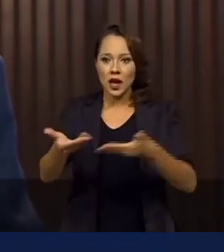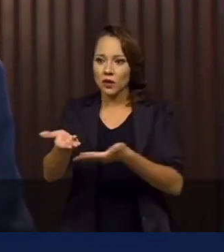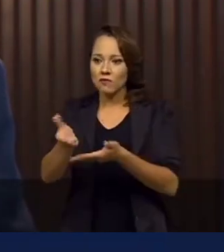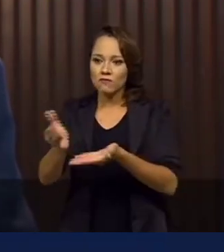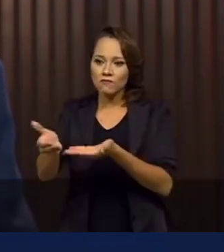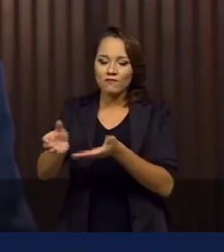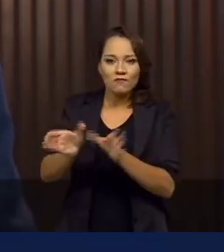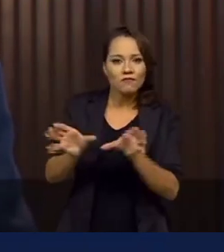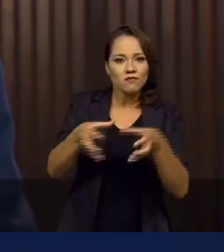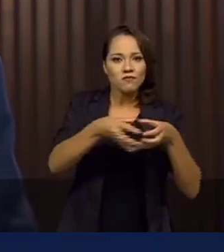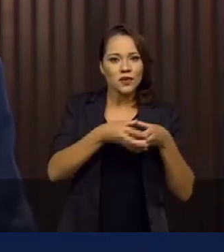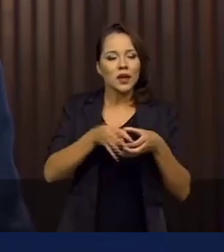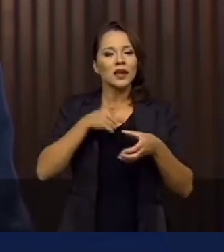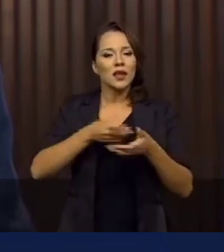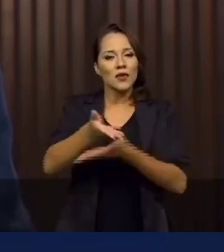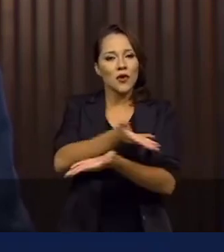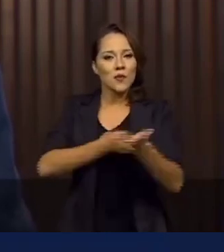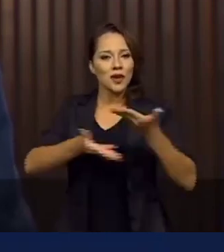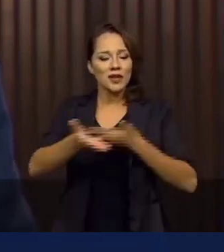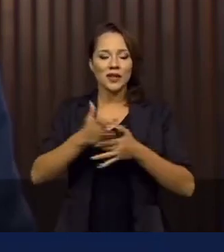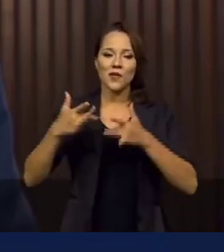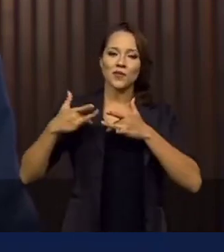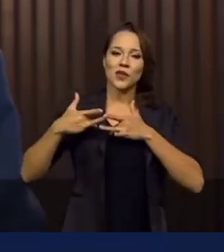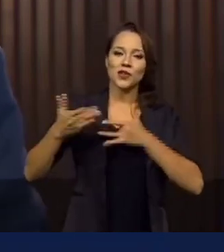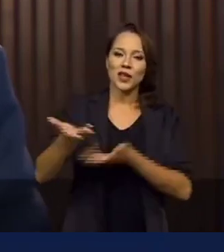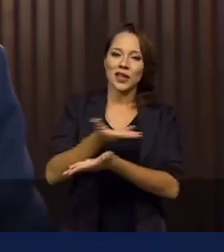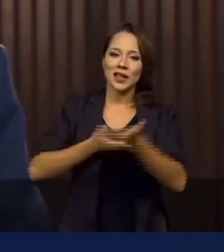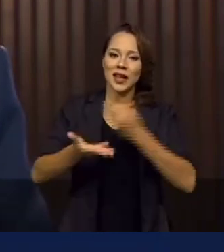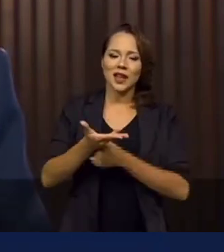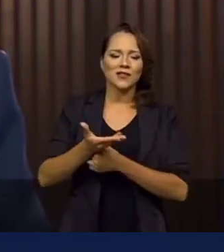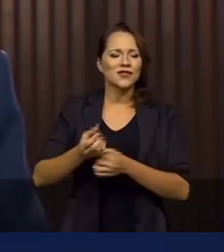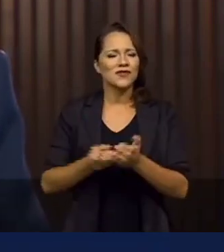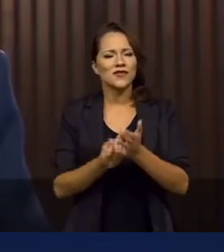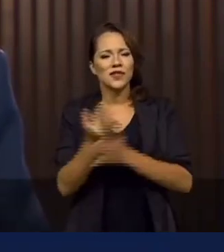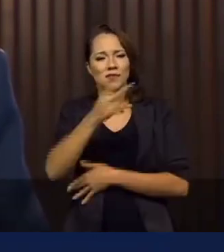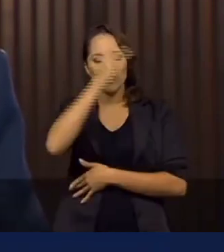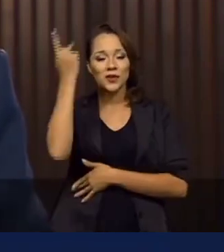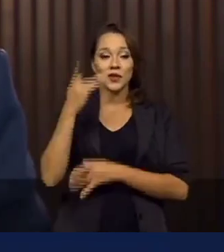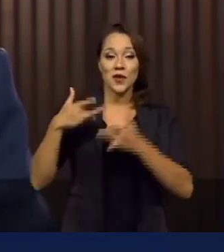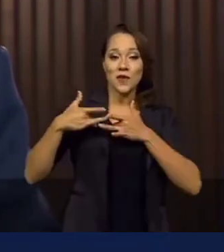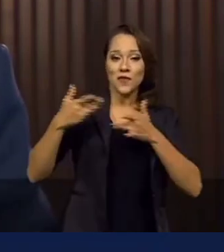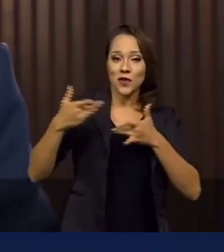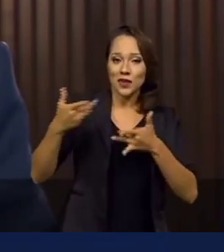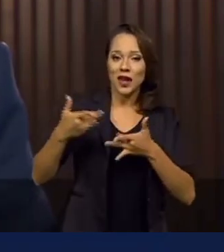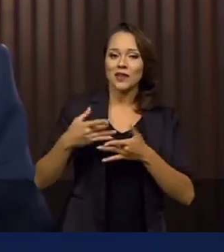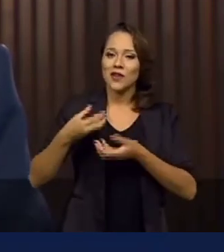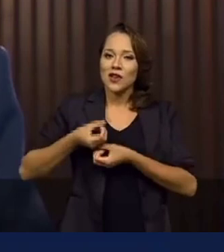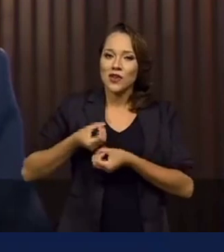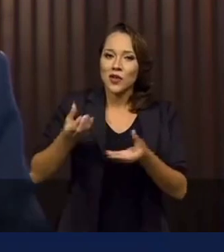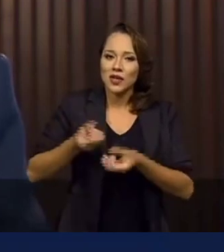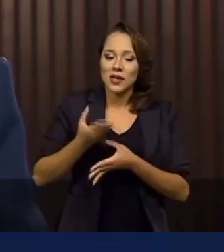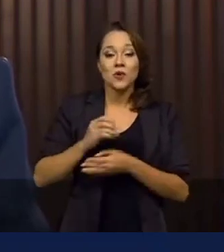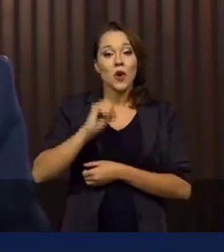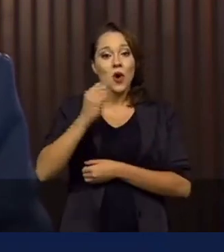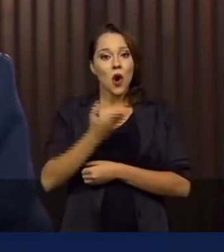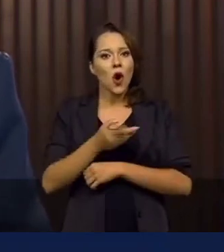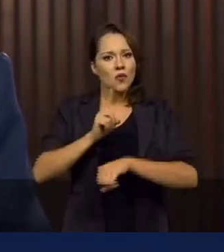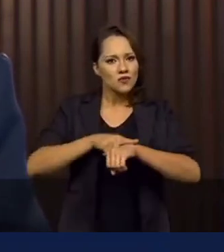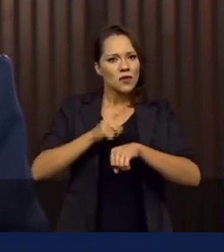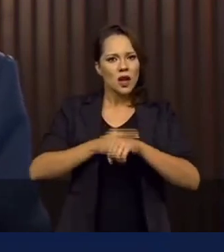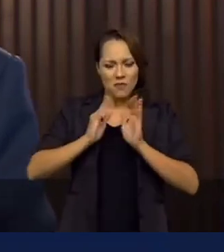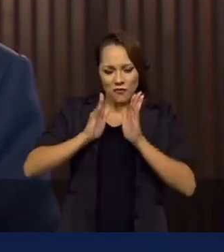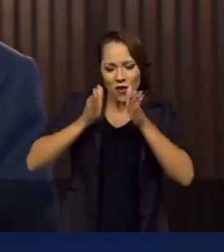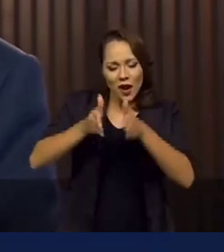e contou com a cooperação e solidariedade de milhares de voluntários que fizeram doações ou dedicaram seu